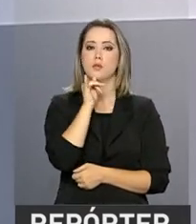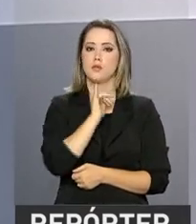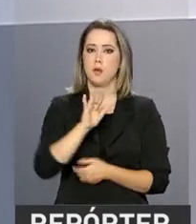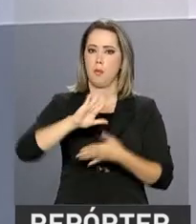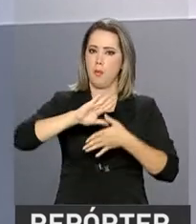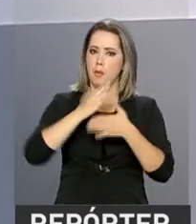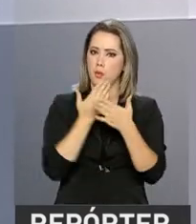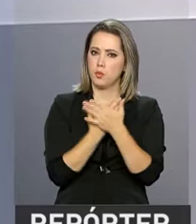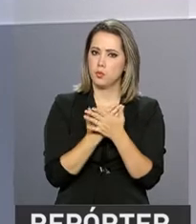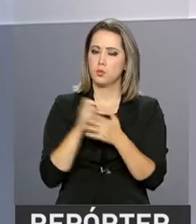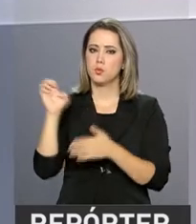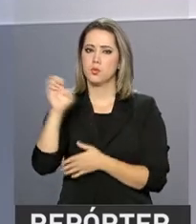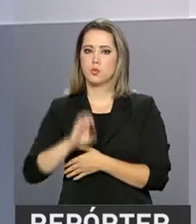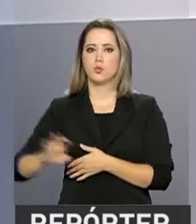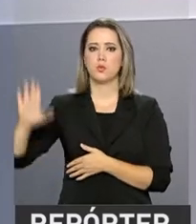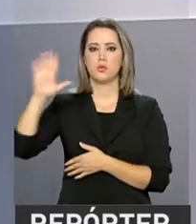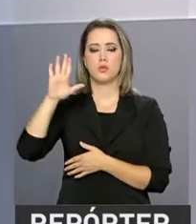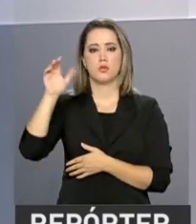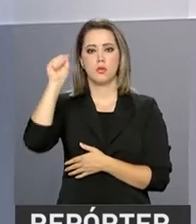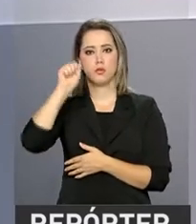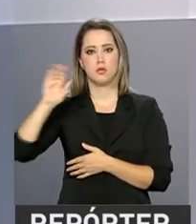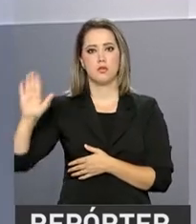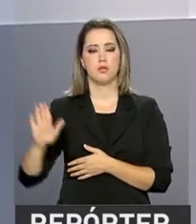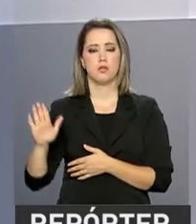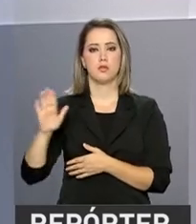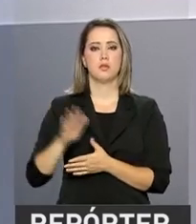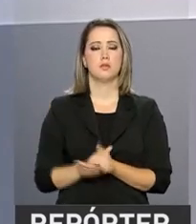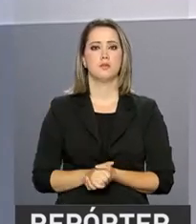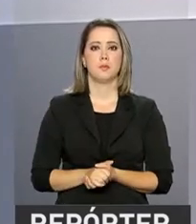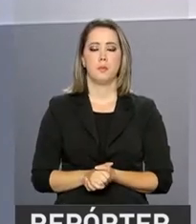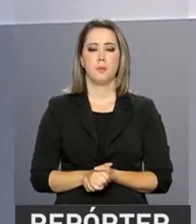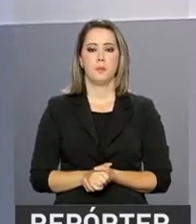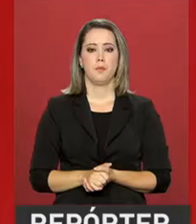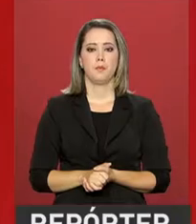entre o Mercosul e a União Euroasiática.